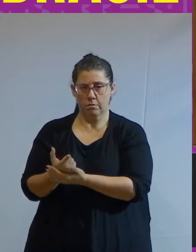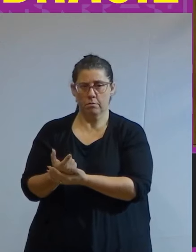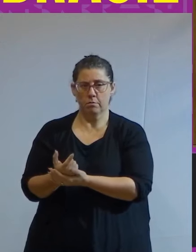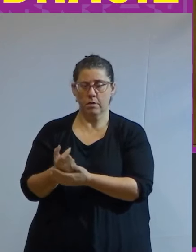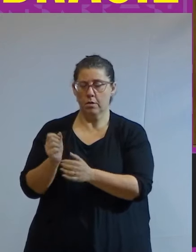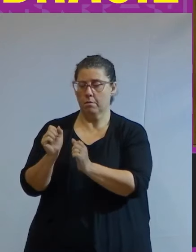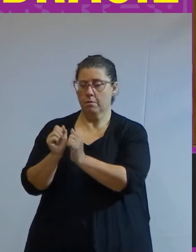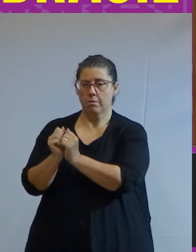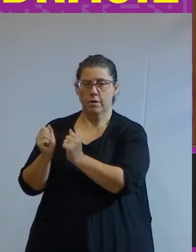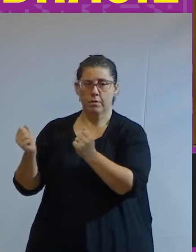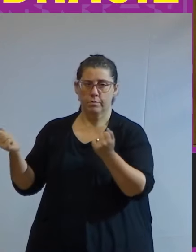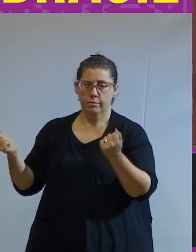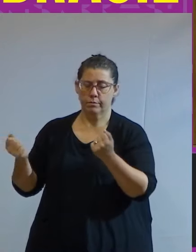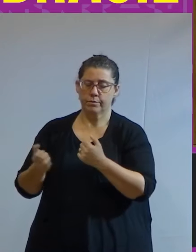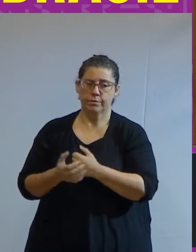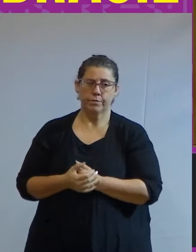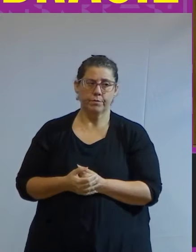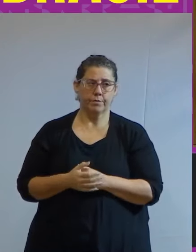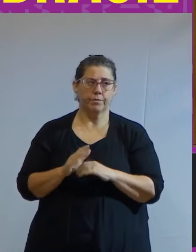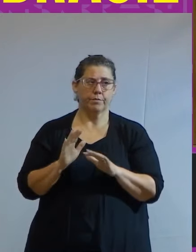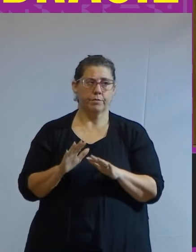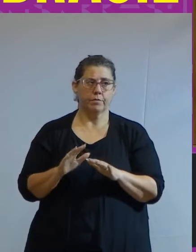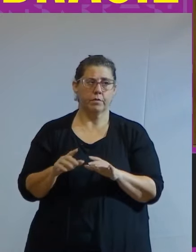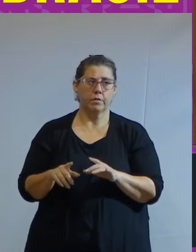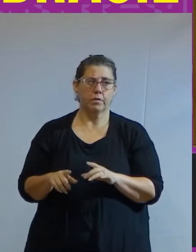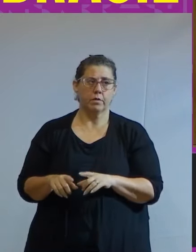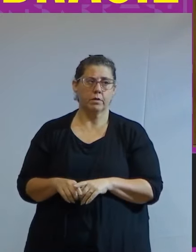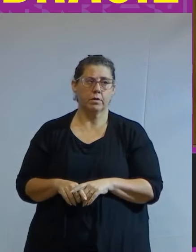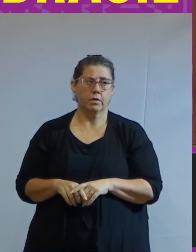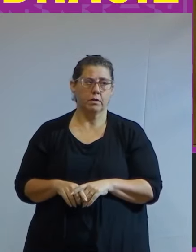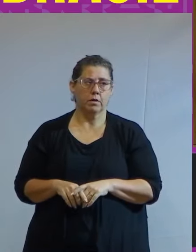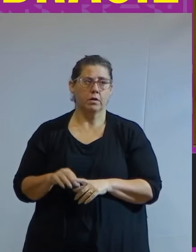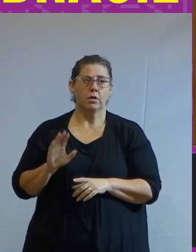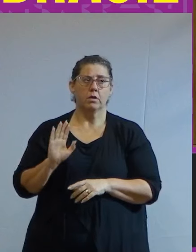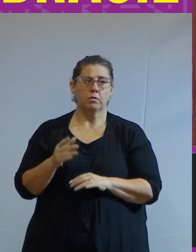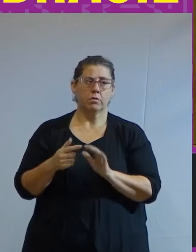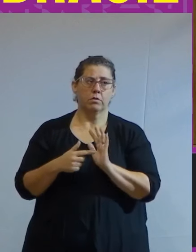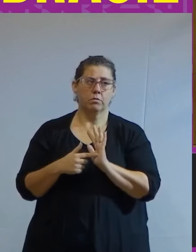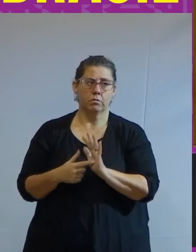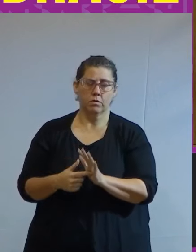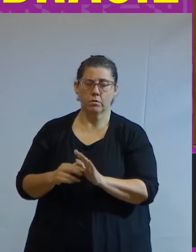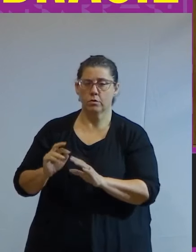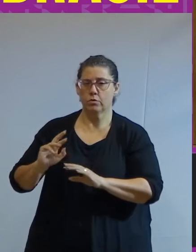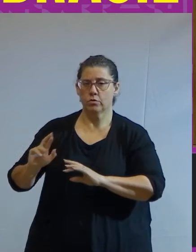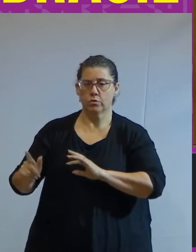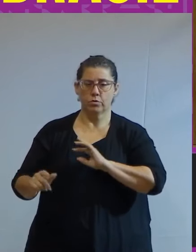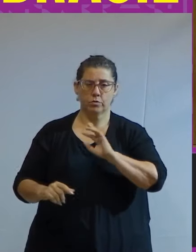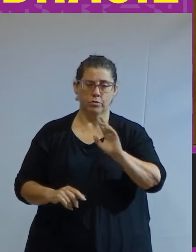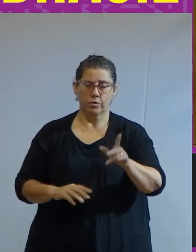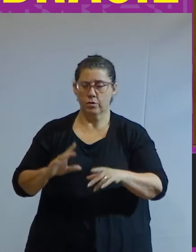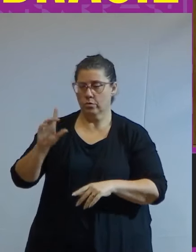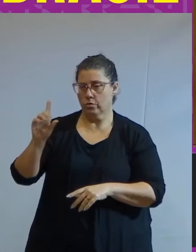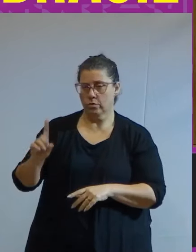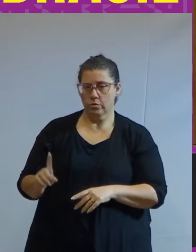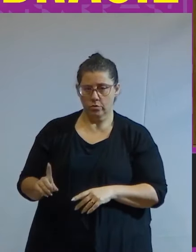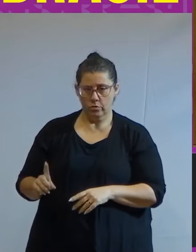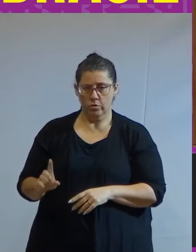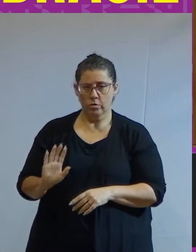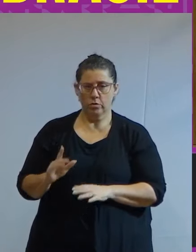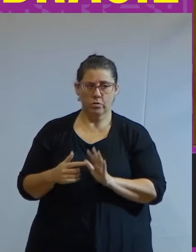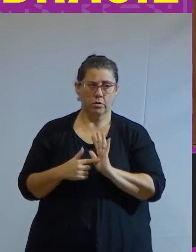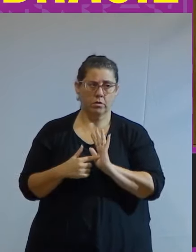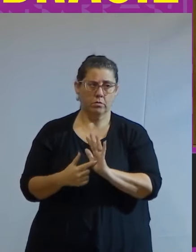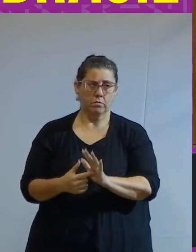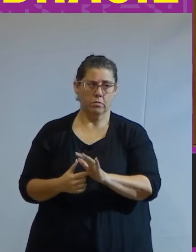abolição da escravatura mas há mais como já indicamos diferentemente do direito pressuposto aos